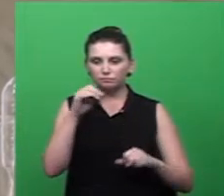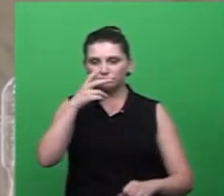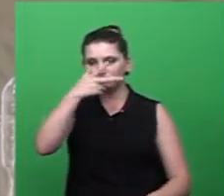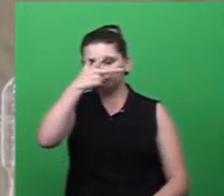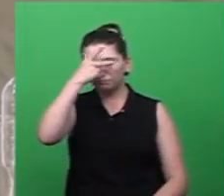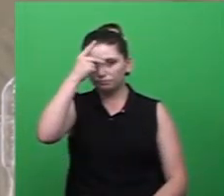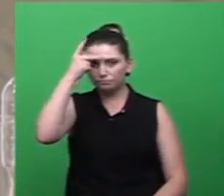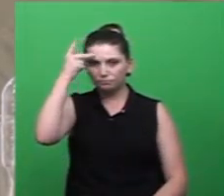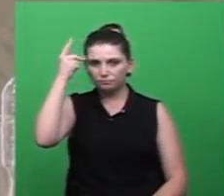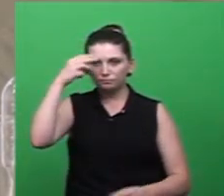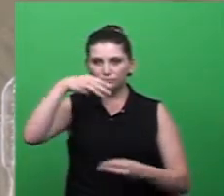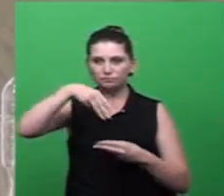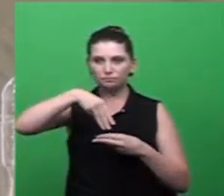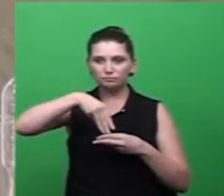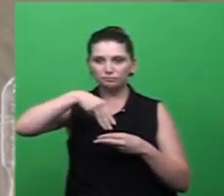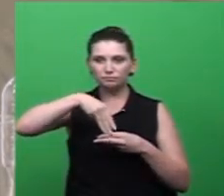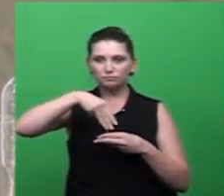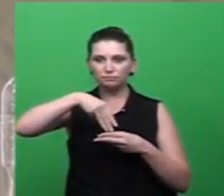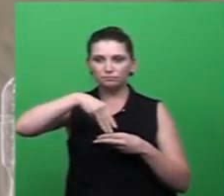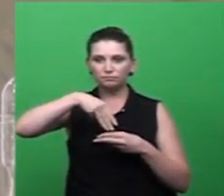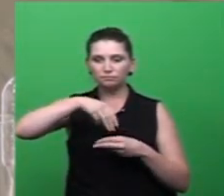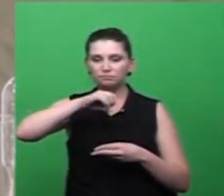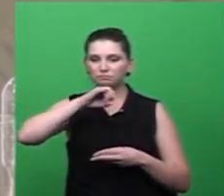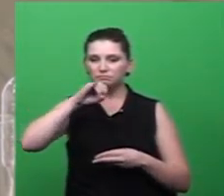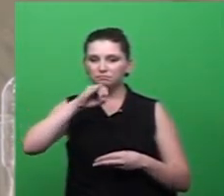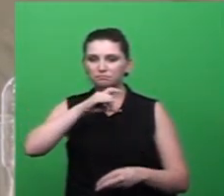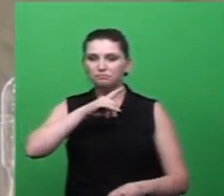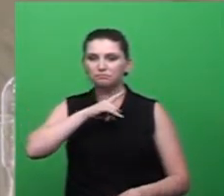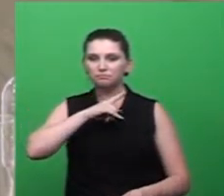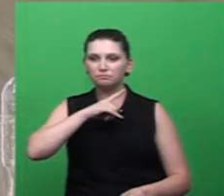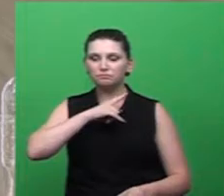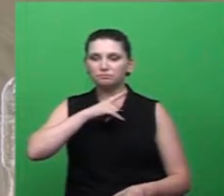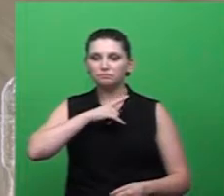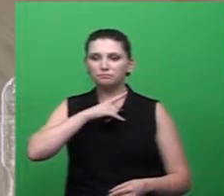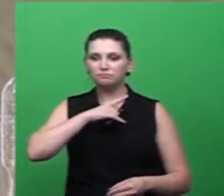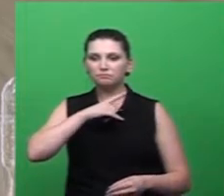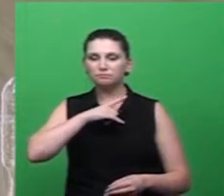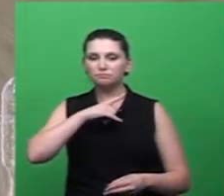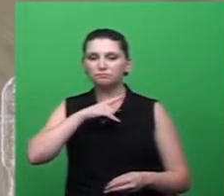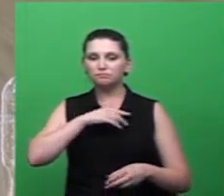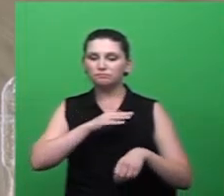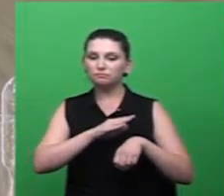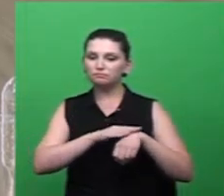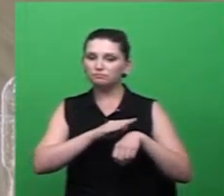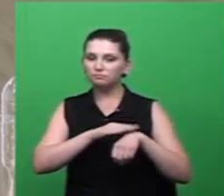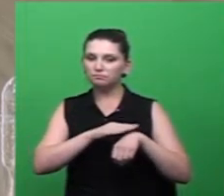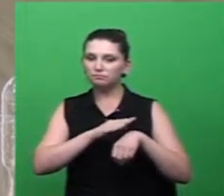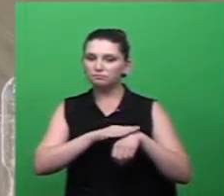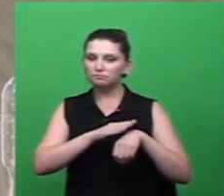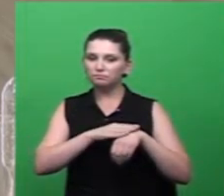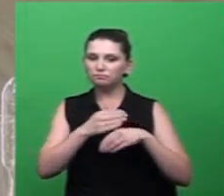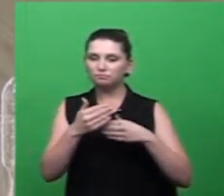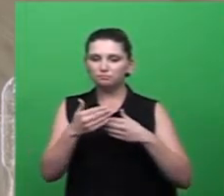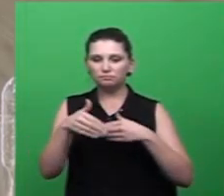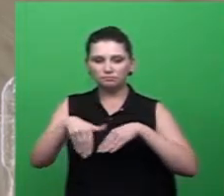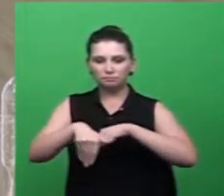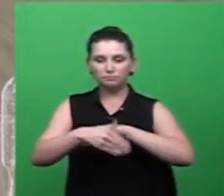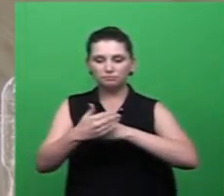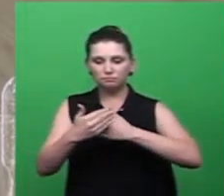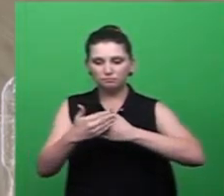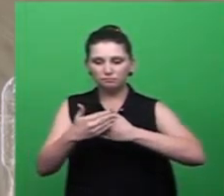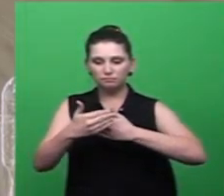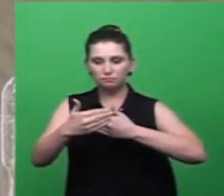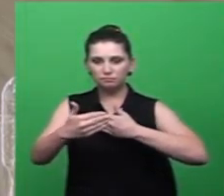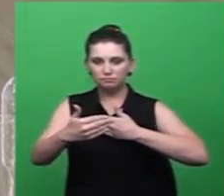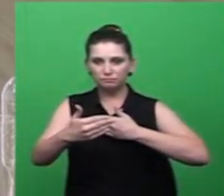Poder Executivo Municipal acerca da existência de previsão para fazer o alargamento da rua Lauvir Ramos,